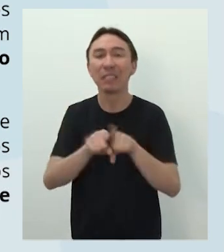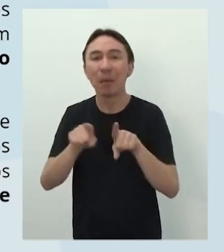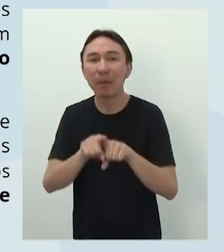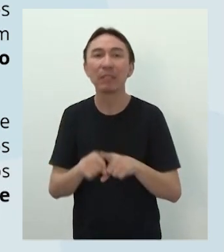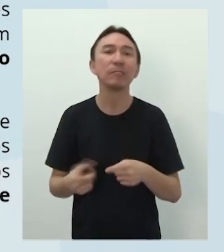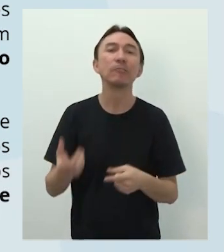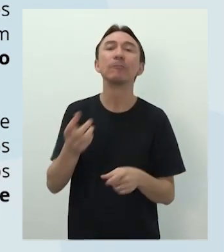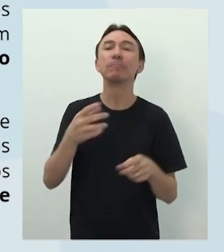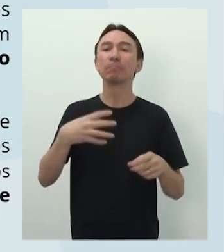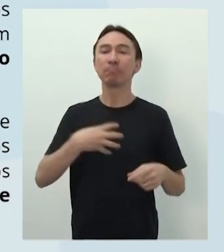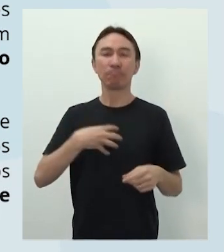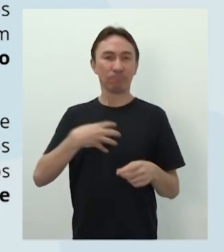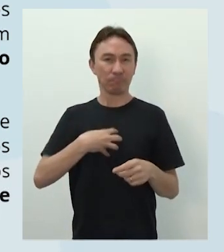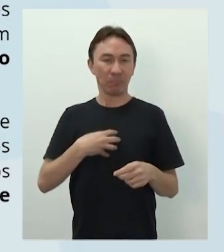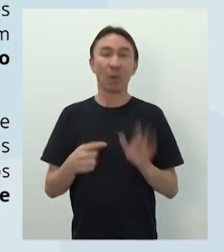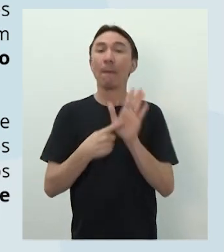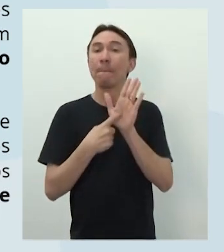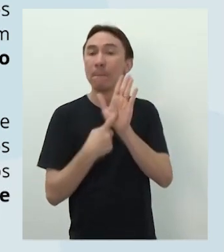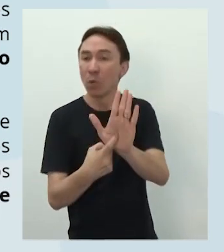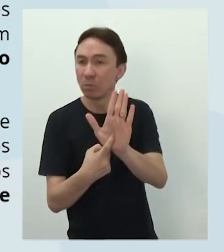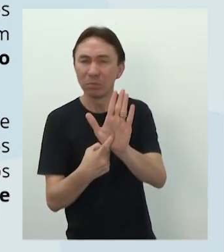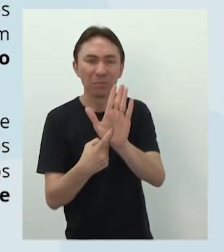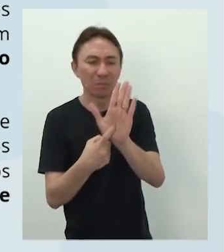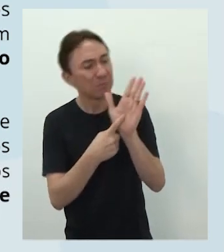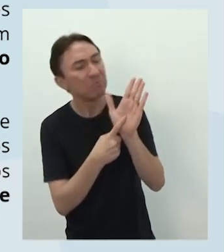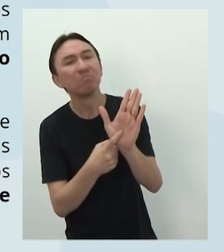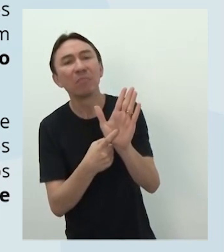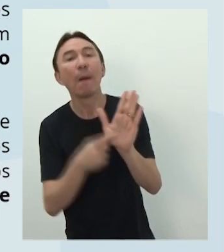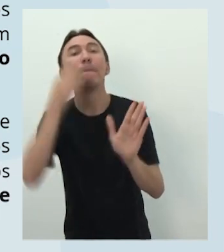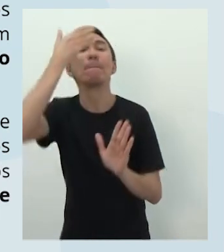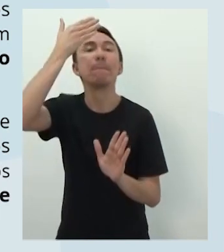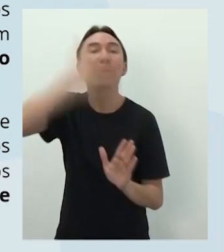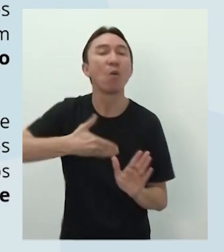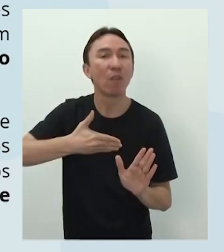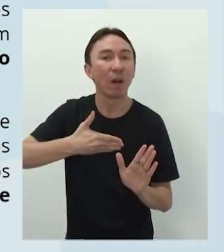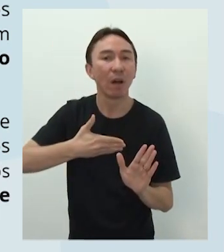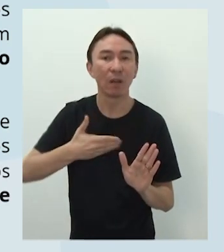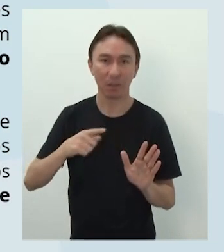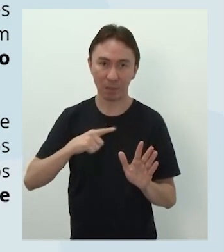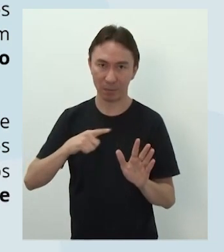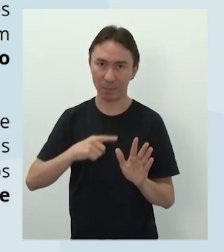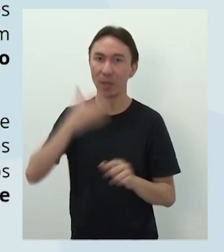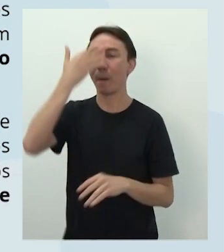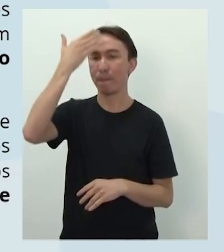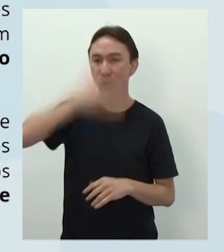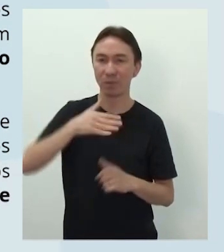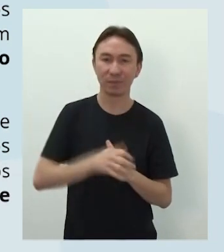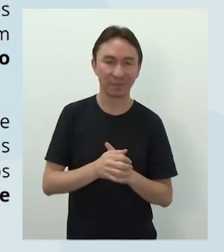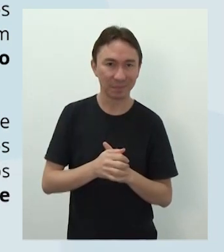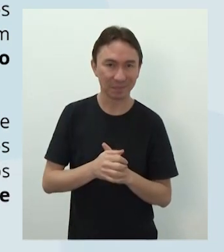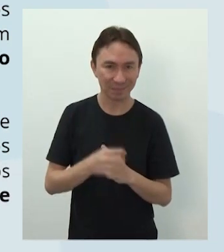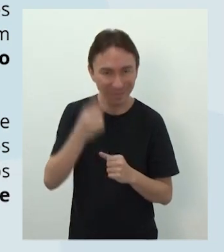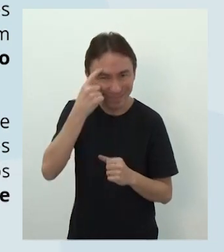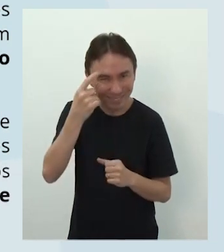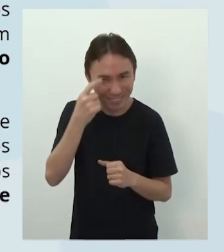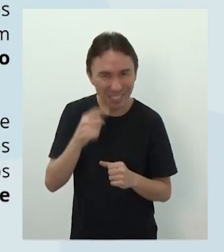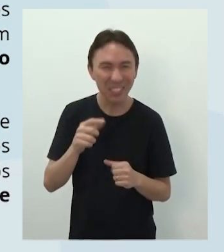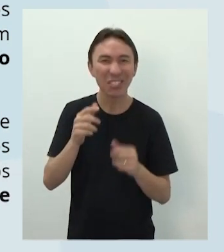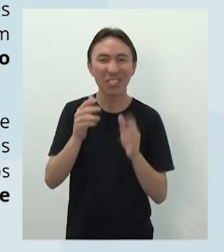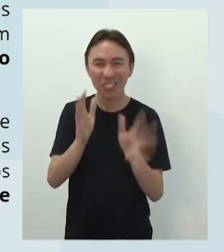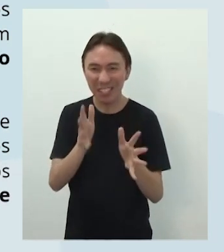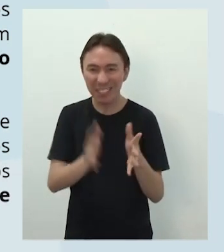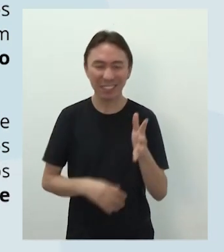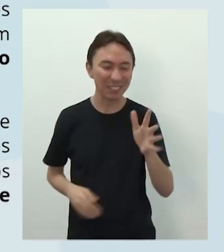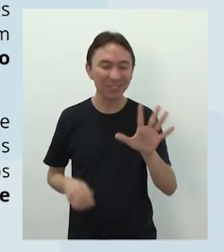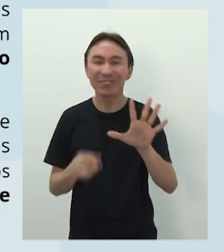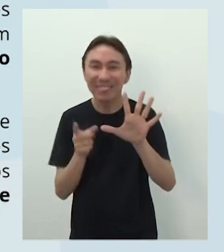emocional e demonstrar também alguma coisa a partir da defesa dessa tese. O expositivo, que eu já linkei com o quinto,